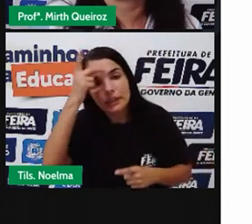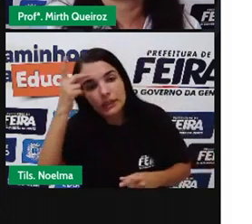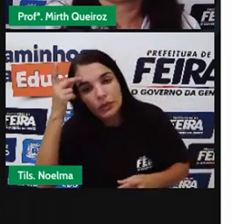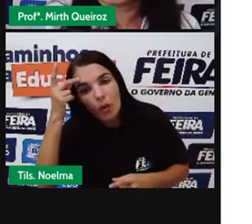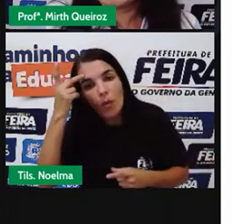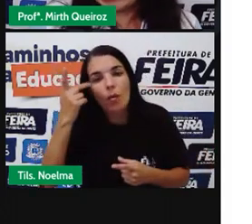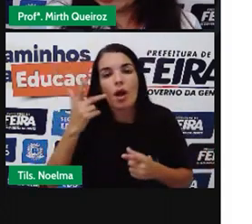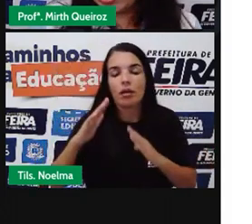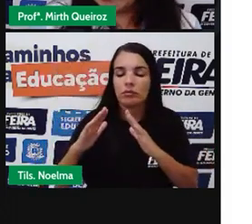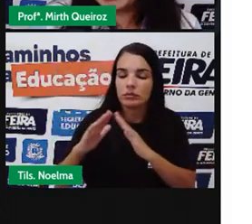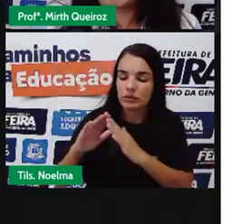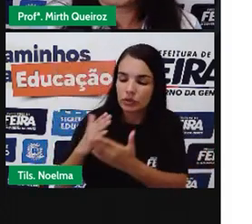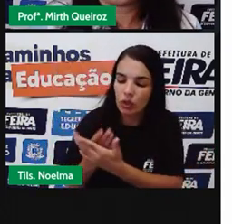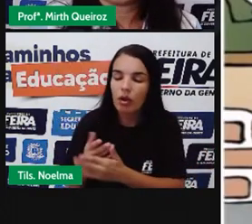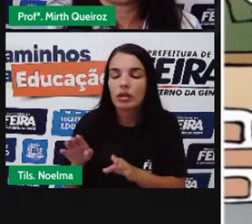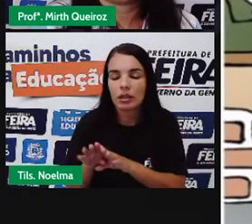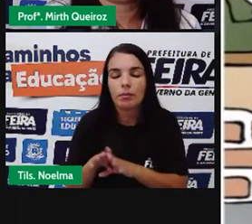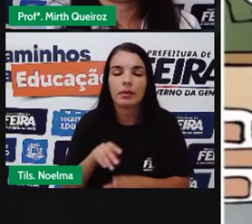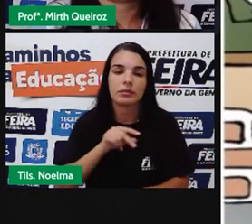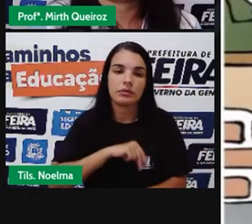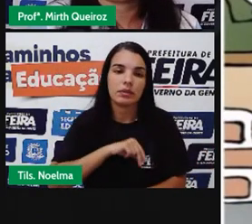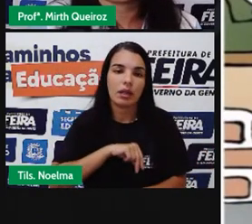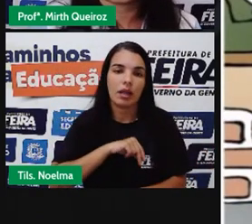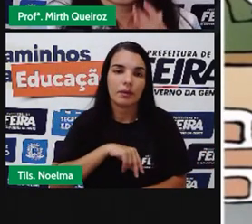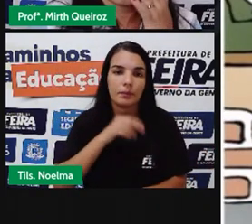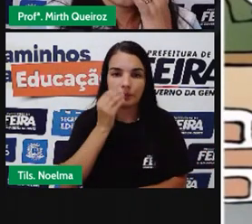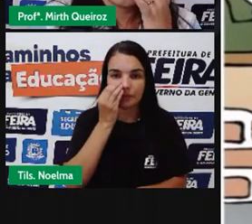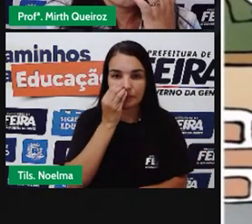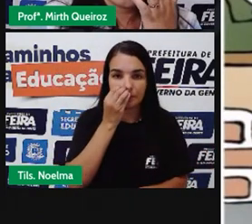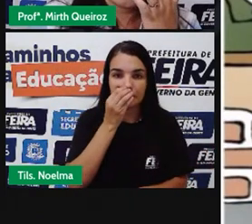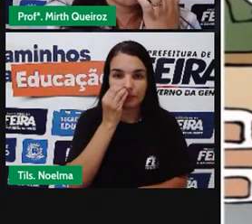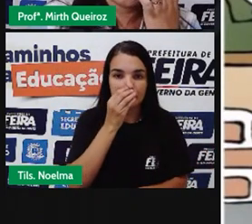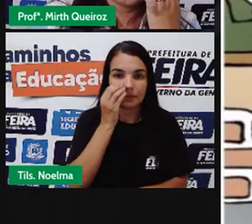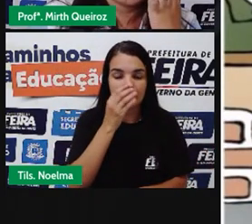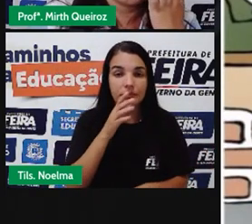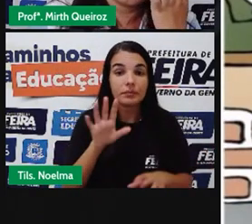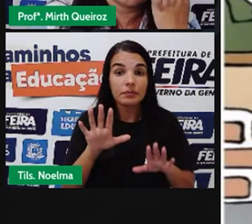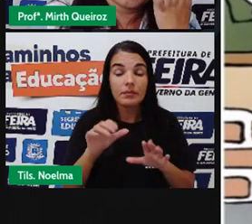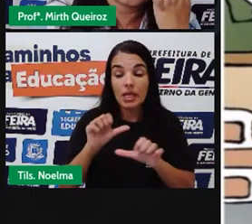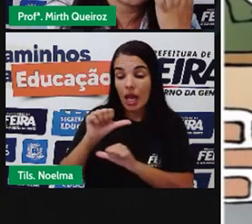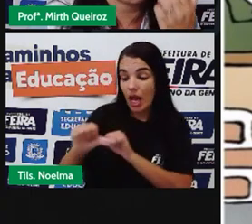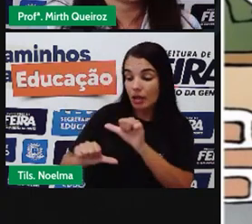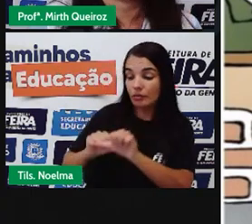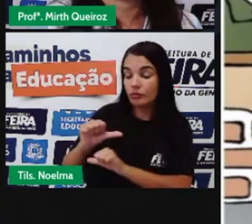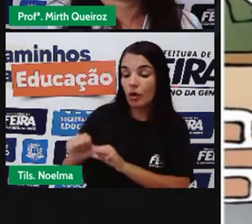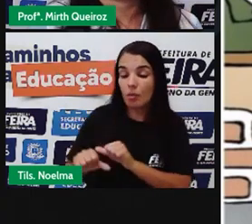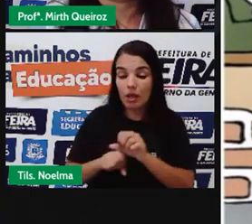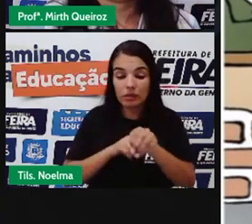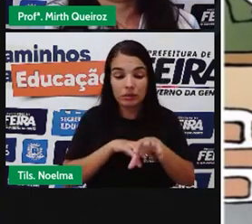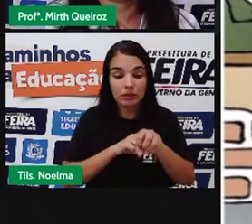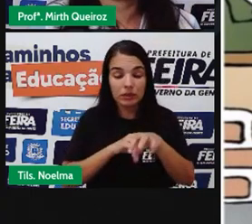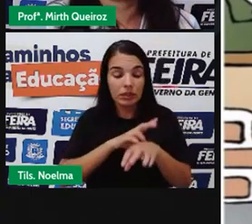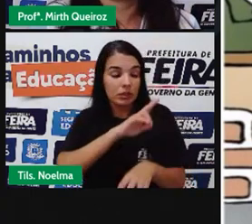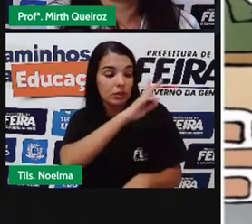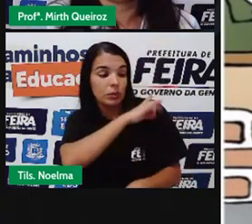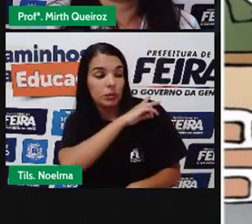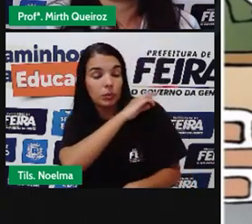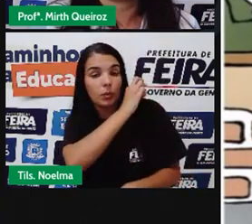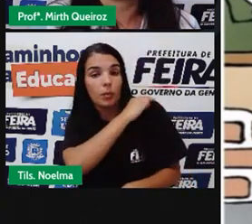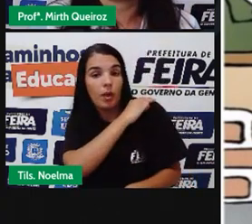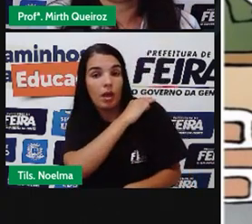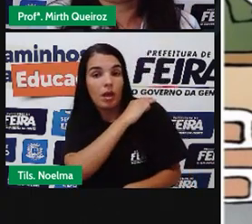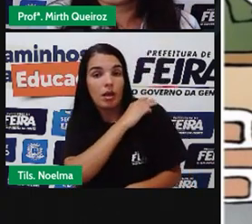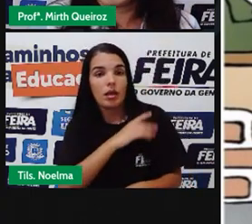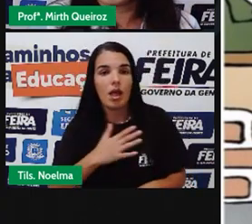Ao lado salarial Também Reforma de ensino médio Eu preciso De uma